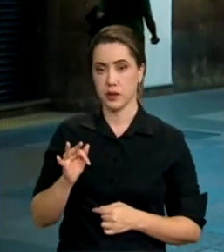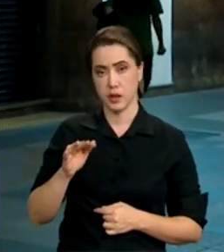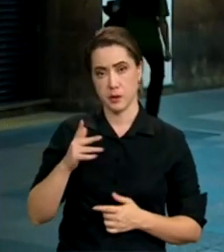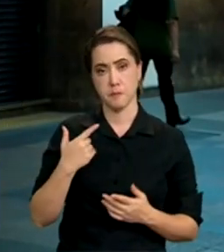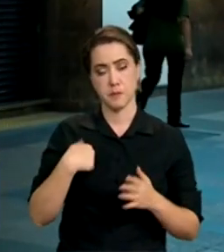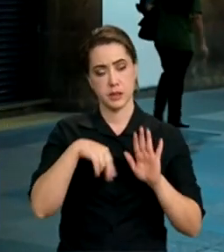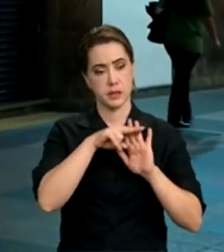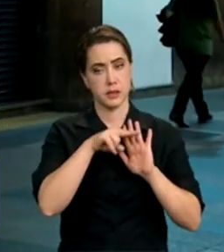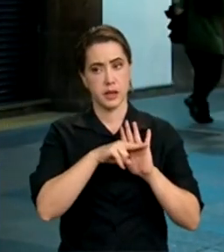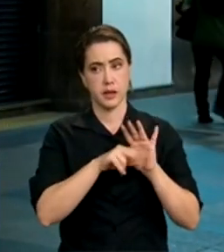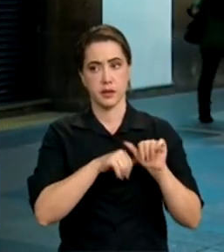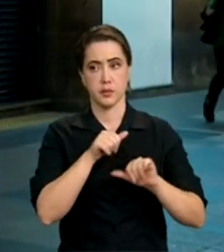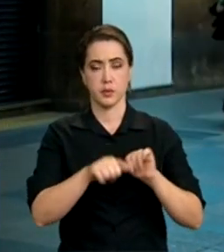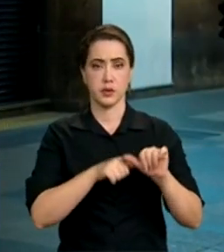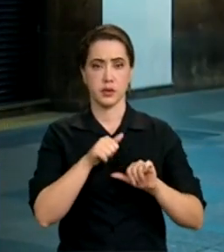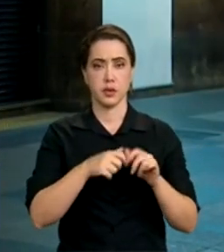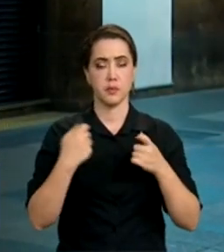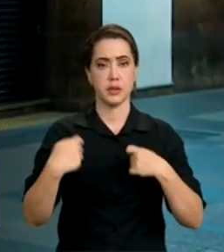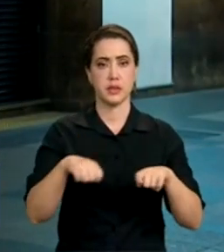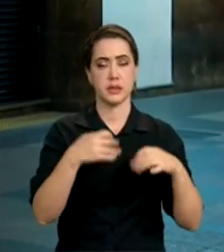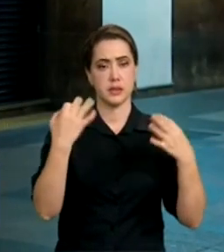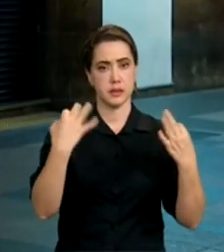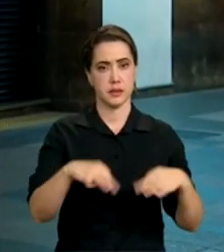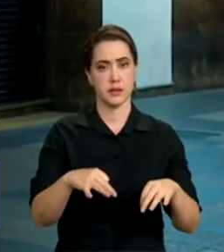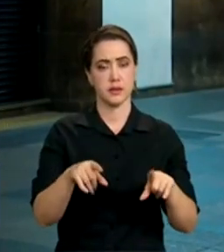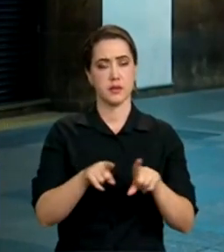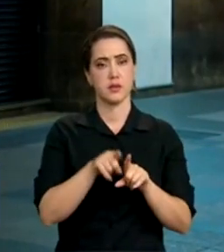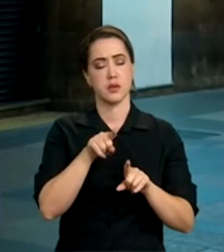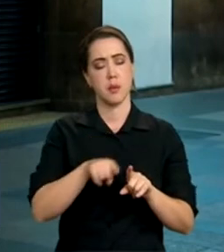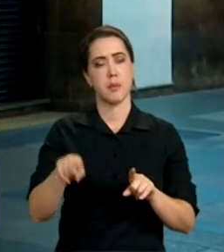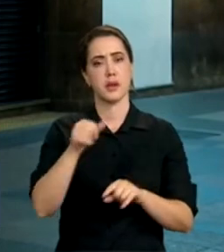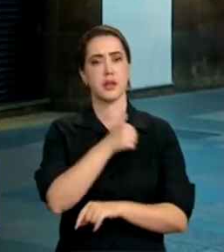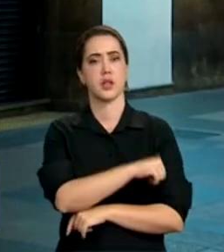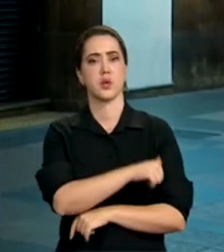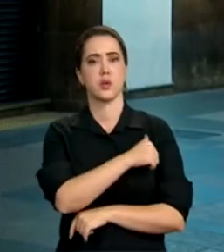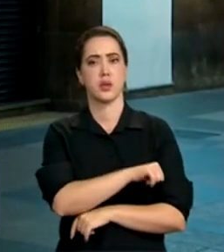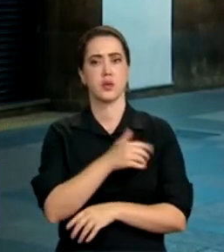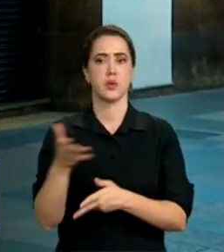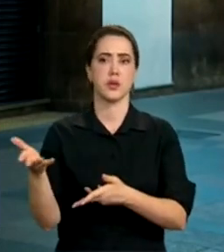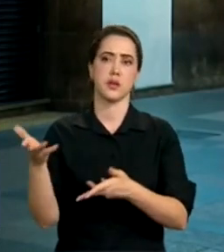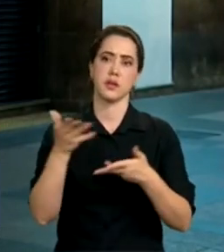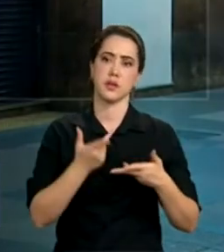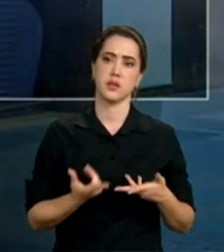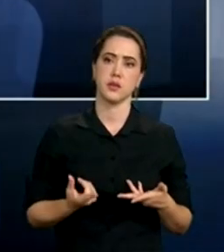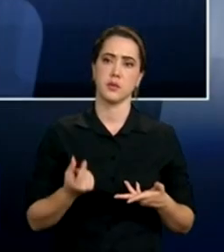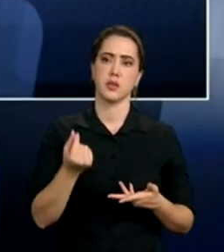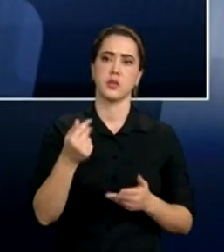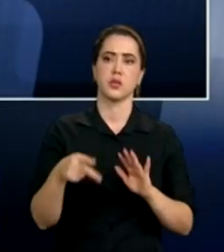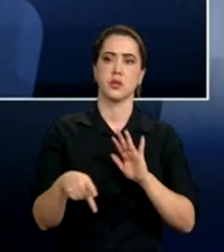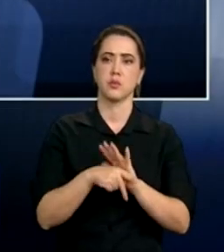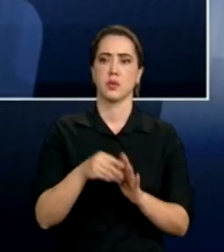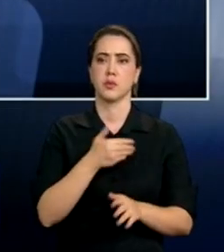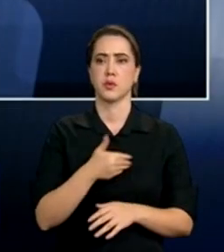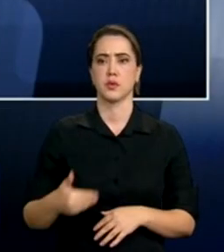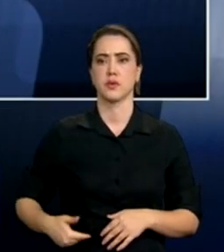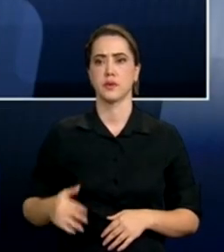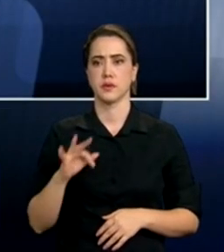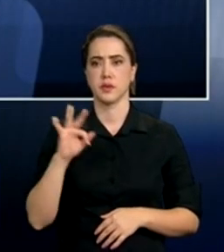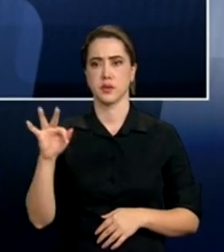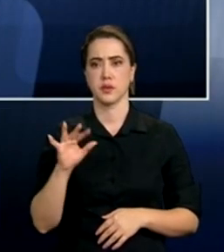exigências é uma condição obrigatória pra que o Rio de Janeiro receba recursos do governo federal.